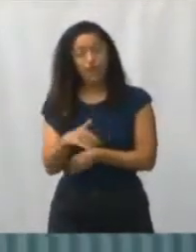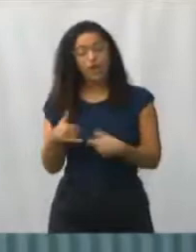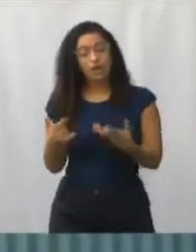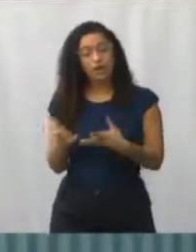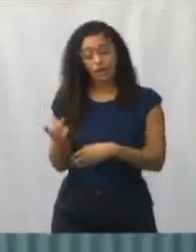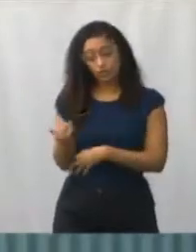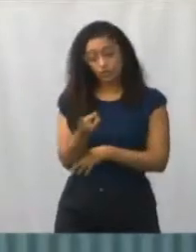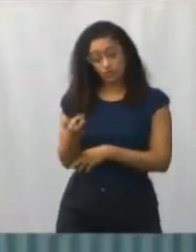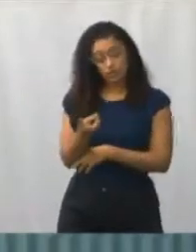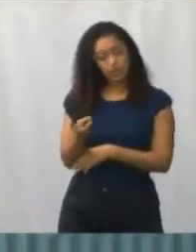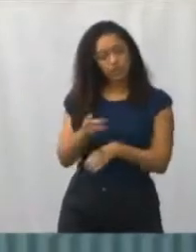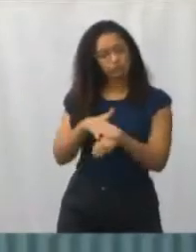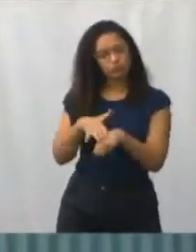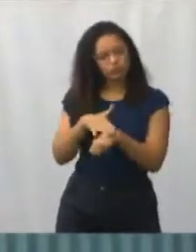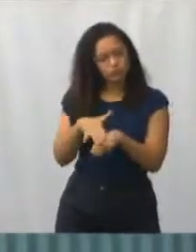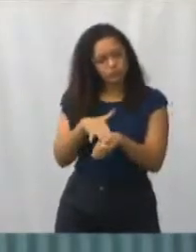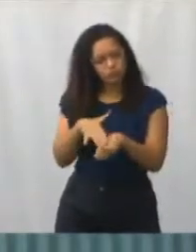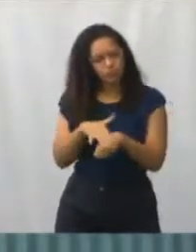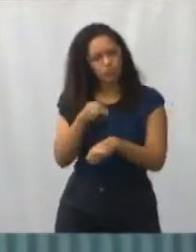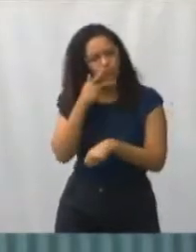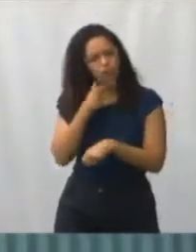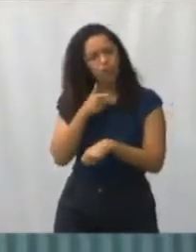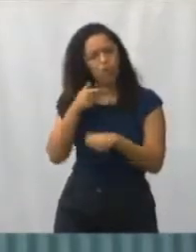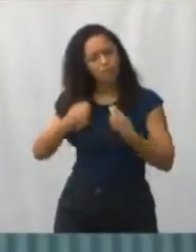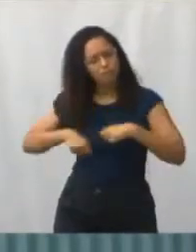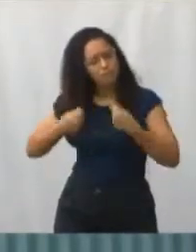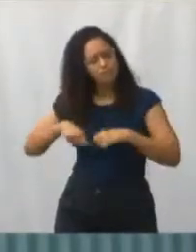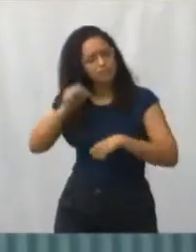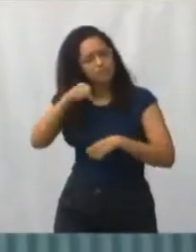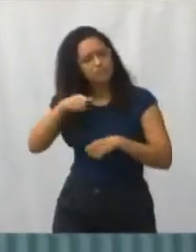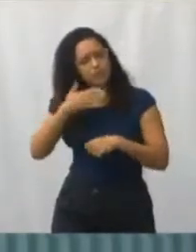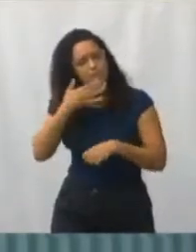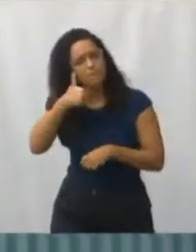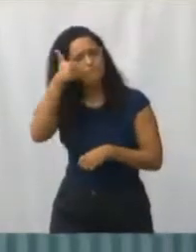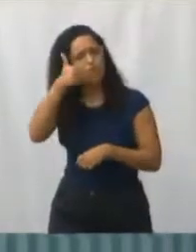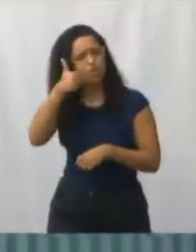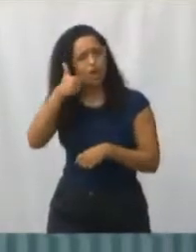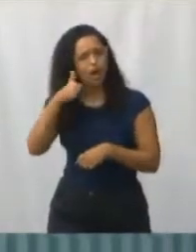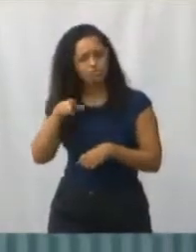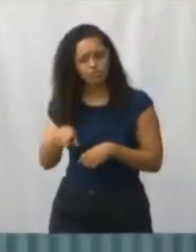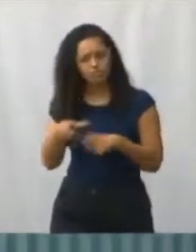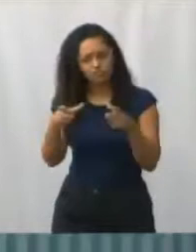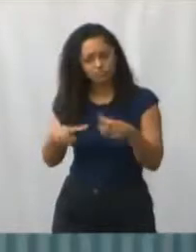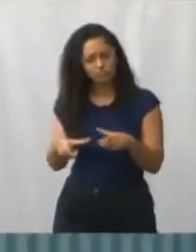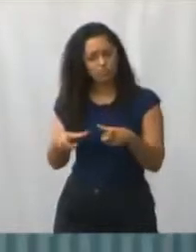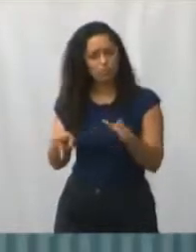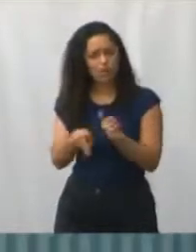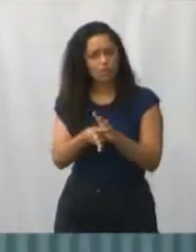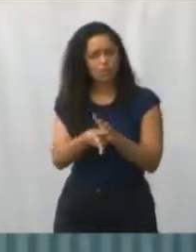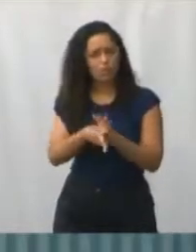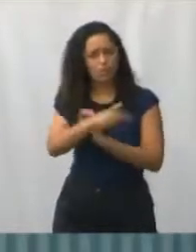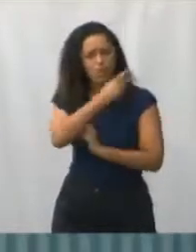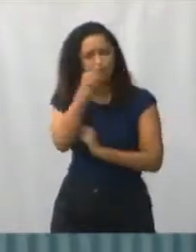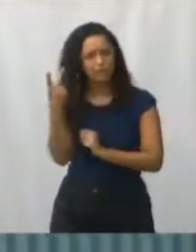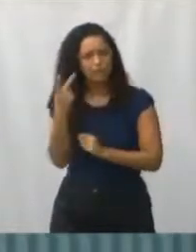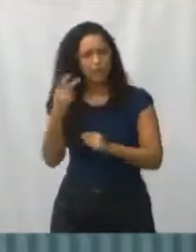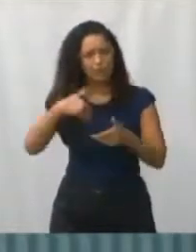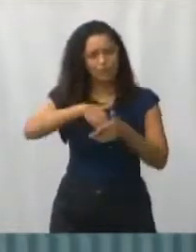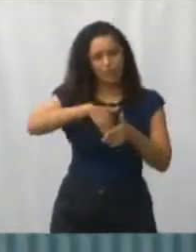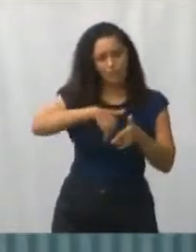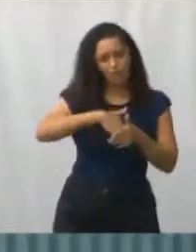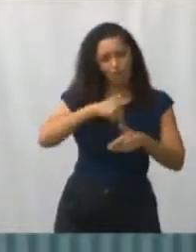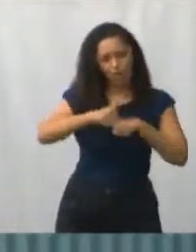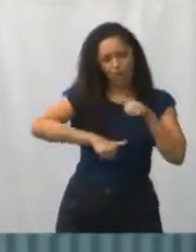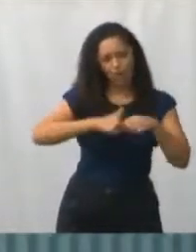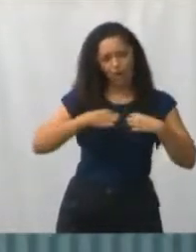vestiário, mas que irá ser construído um vestiário melhor do que aquele naquela área.